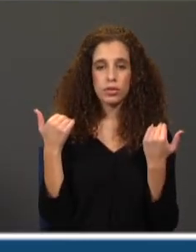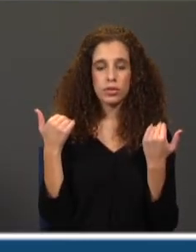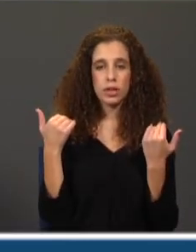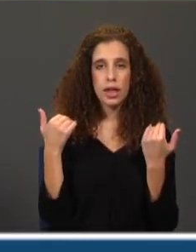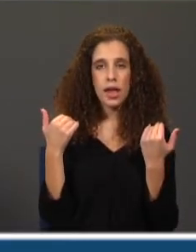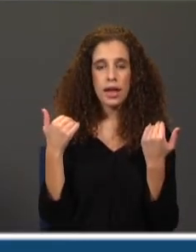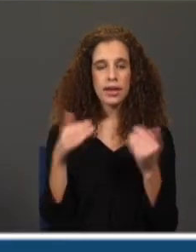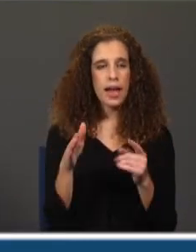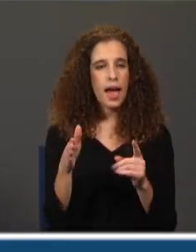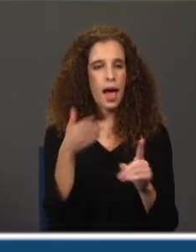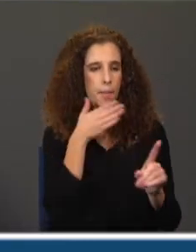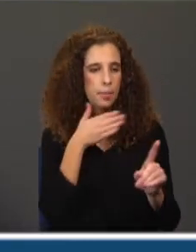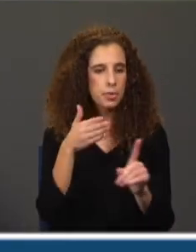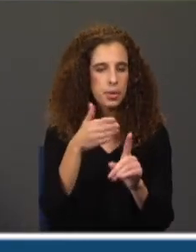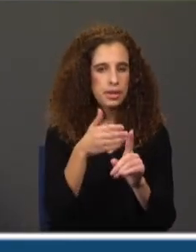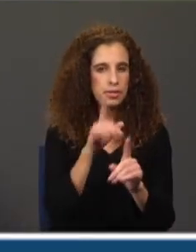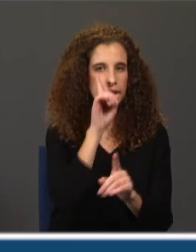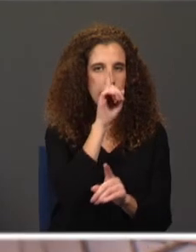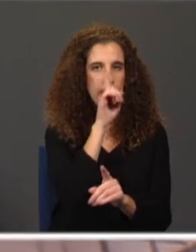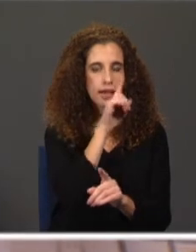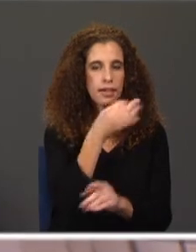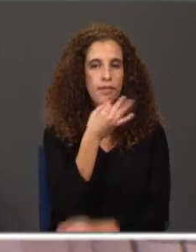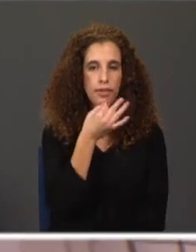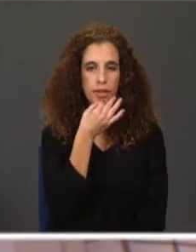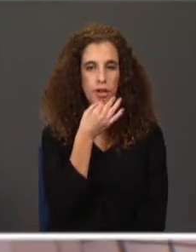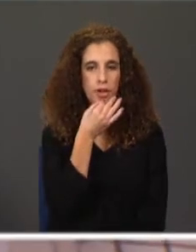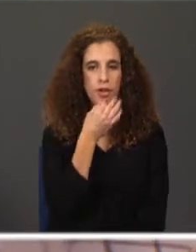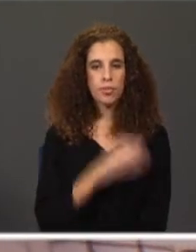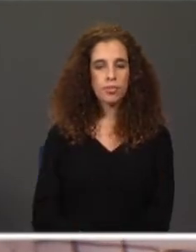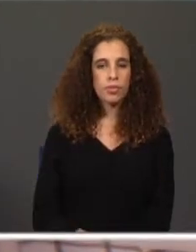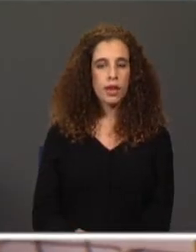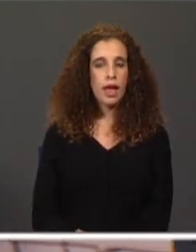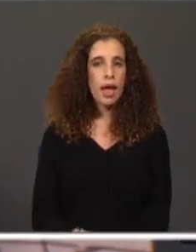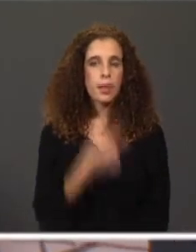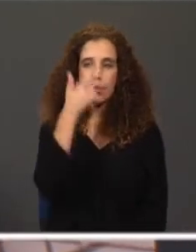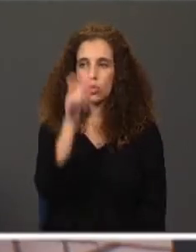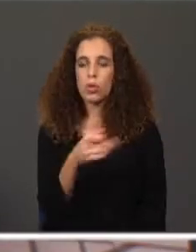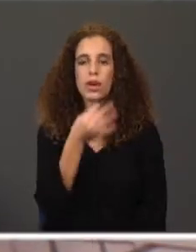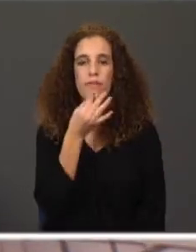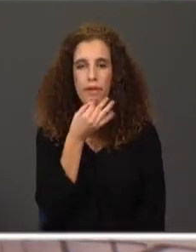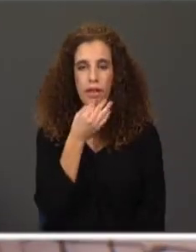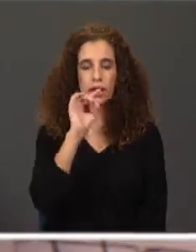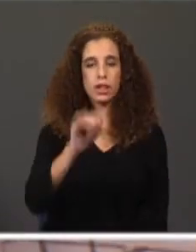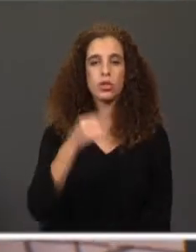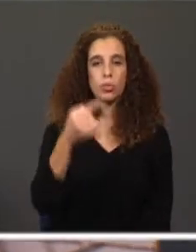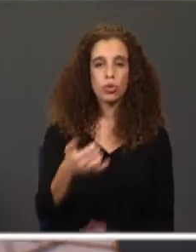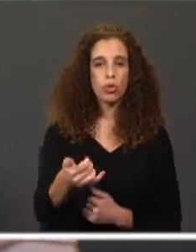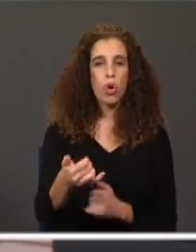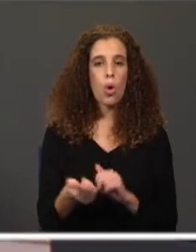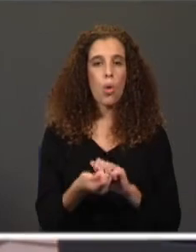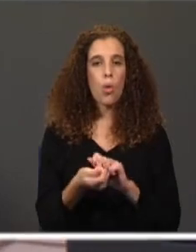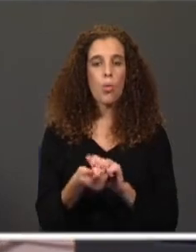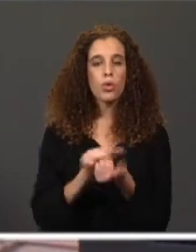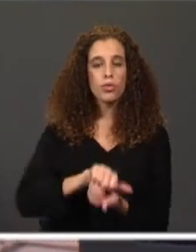a perspectiva de quem está a falar. Uma tomada de posição de quem está a falar. E depois, um modificador do grupo